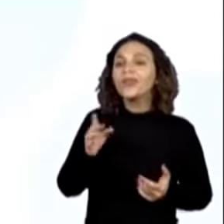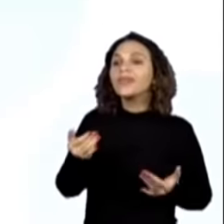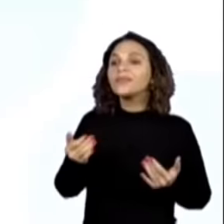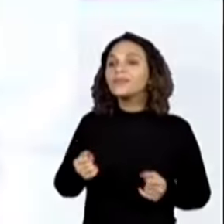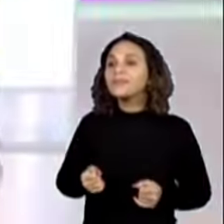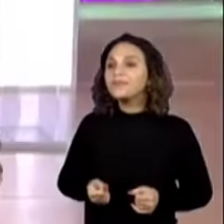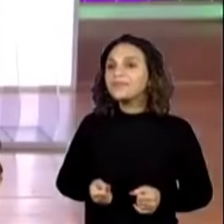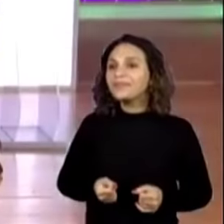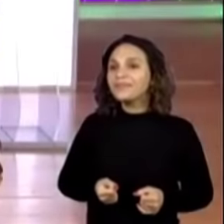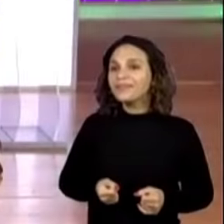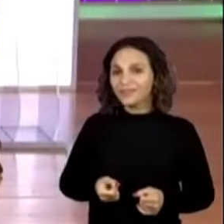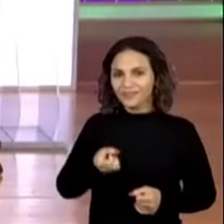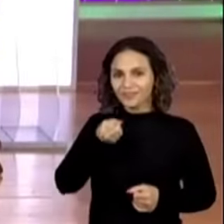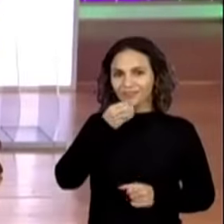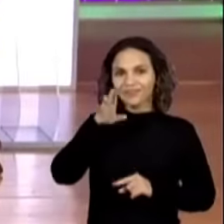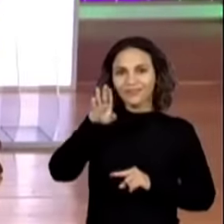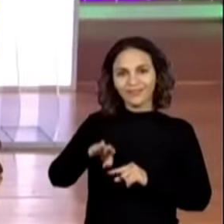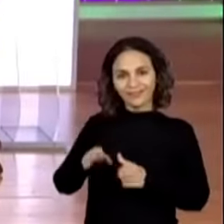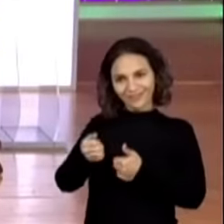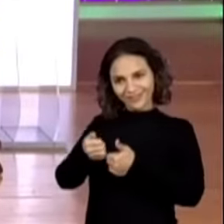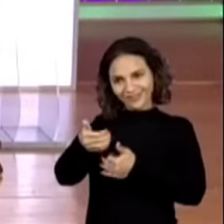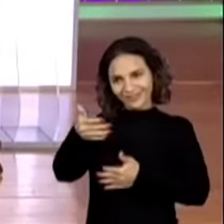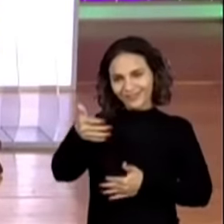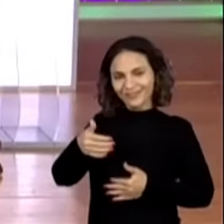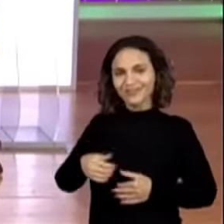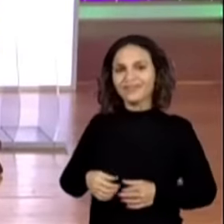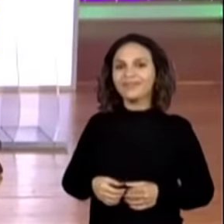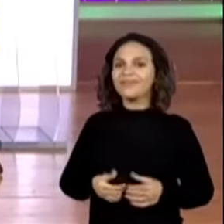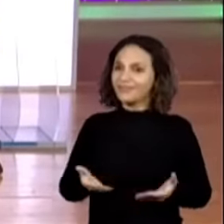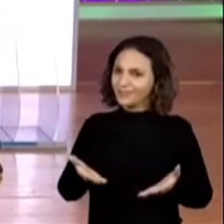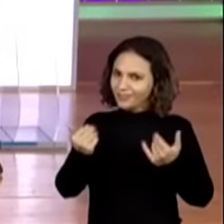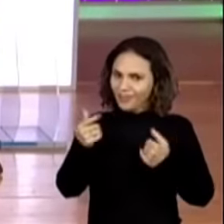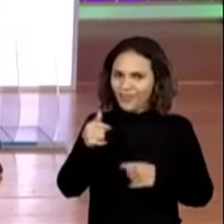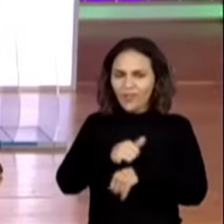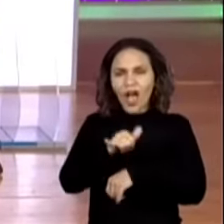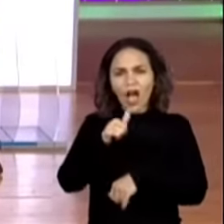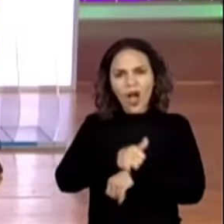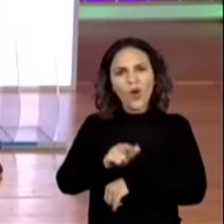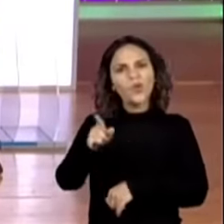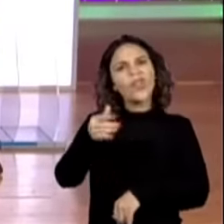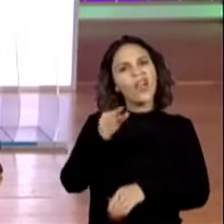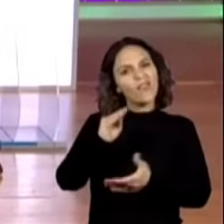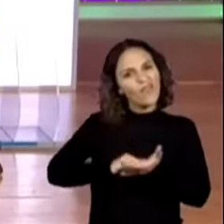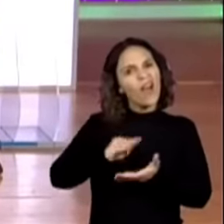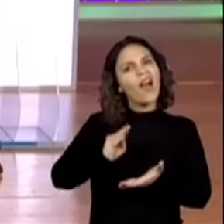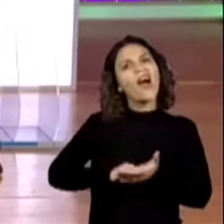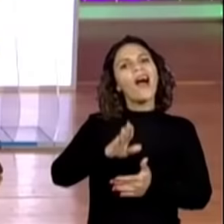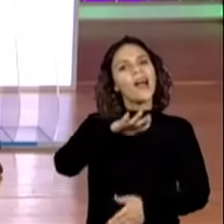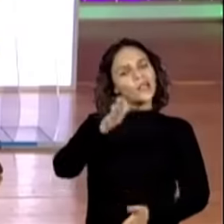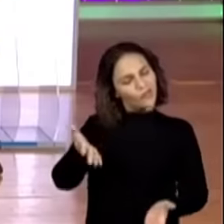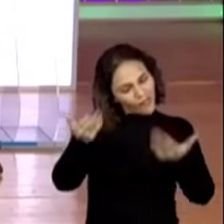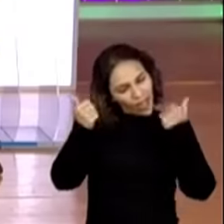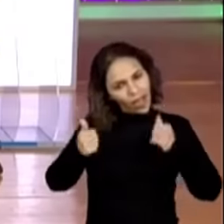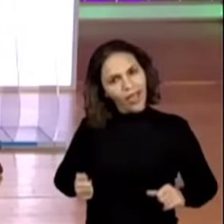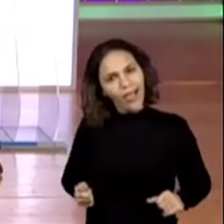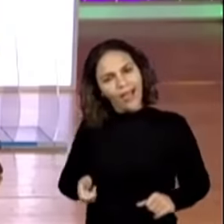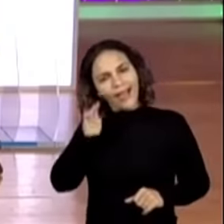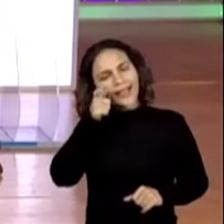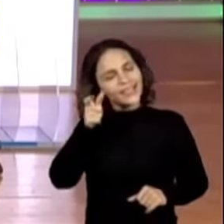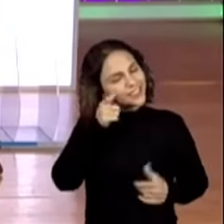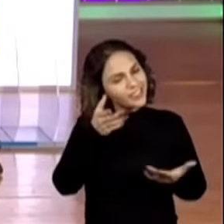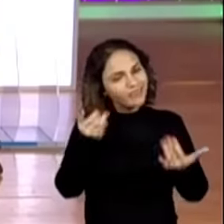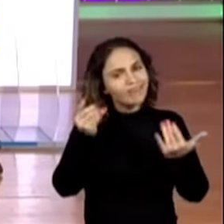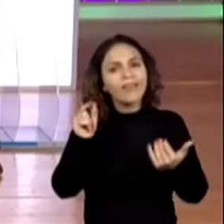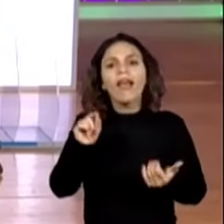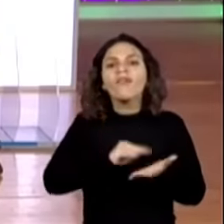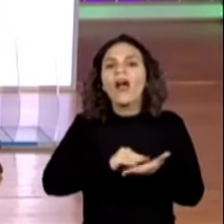boa tarde. E a galera do quinto ano B sendo convocada. Tem gente faltando. A professora Eliana. Olha, tá vendo? Pode dar